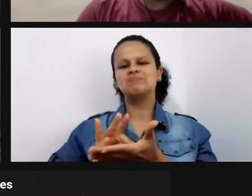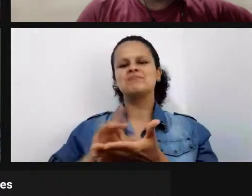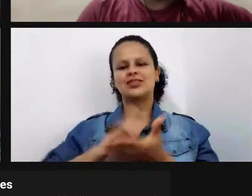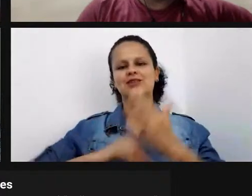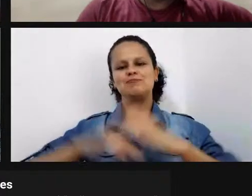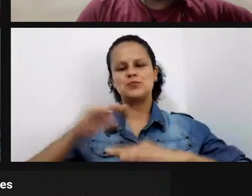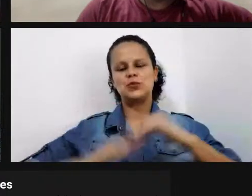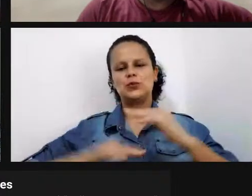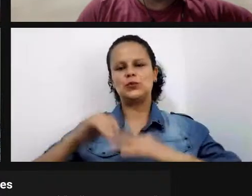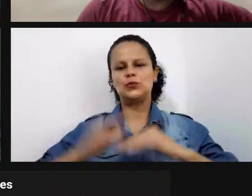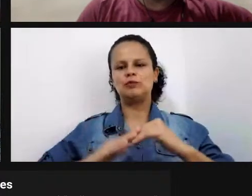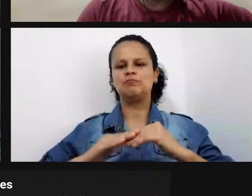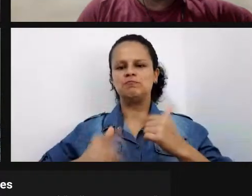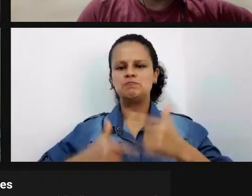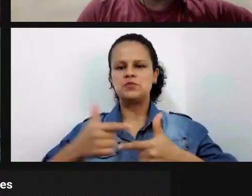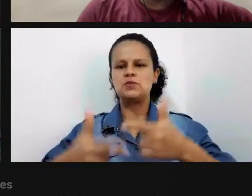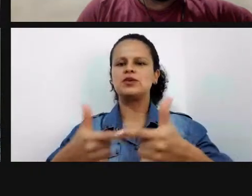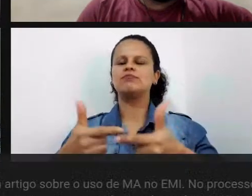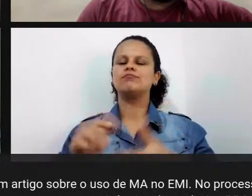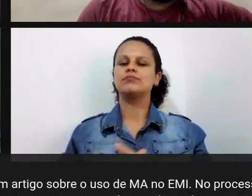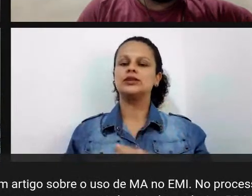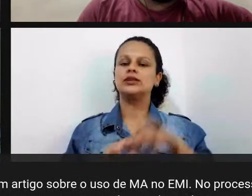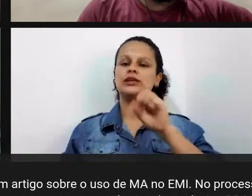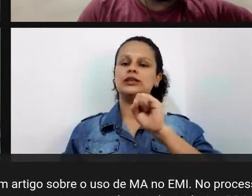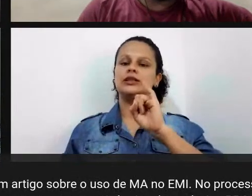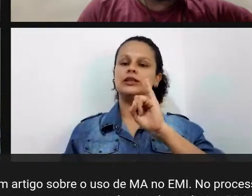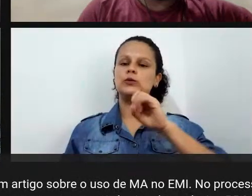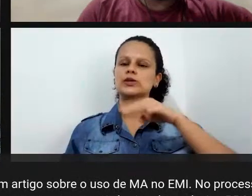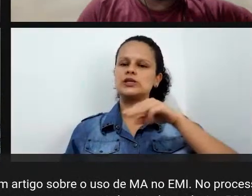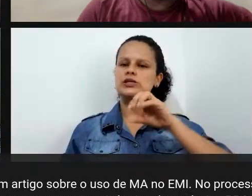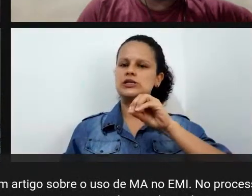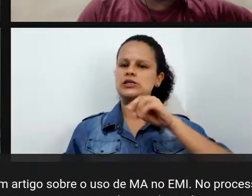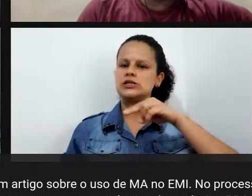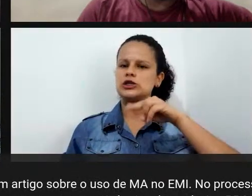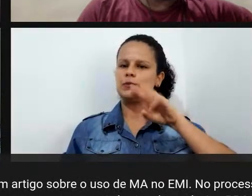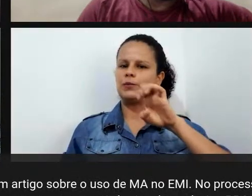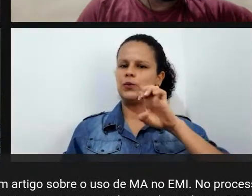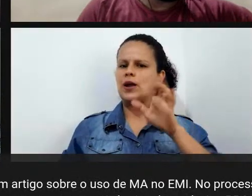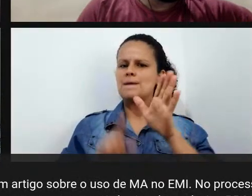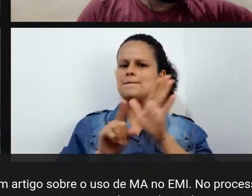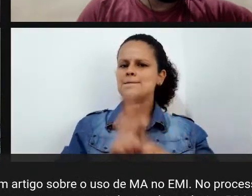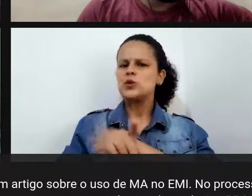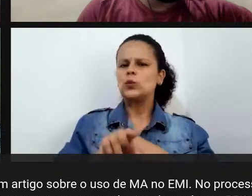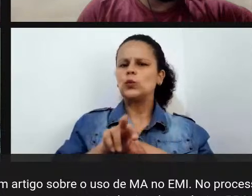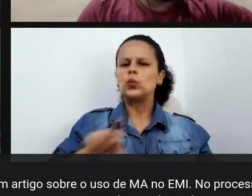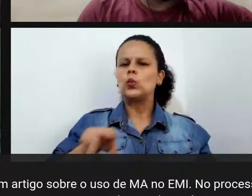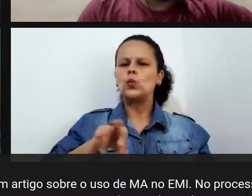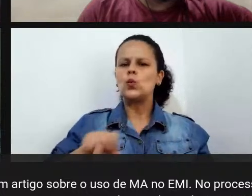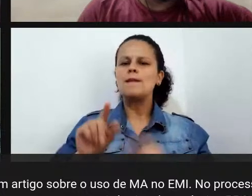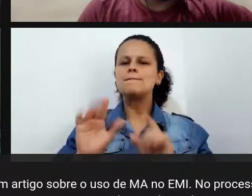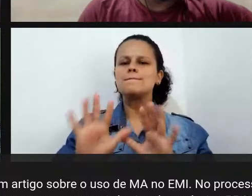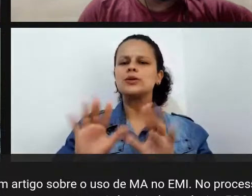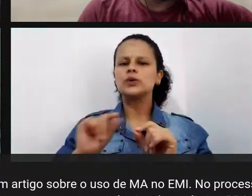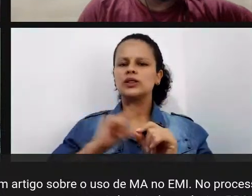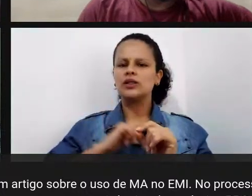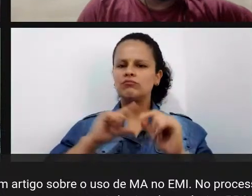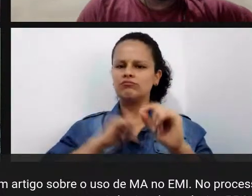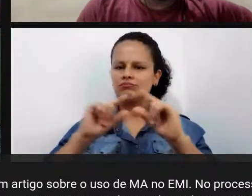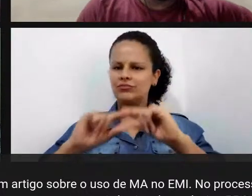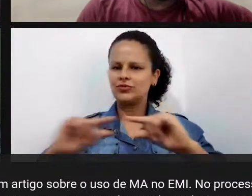Simone ela não está fazendo uma pergunta mas tem uma tem uma frase uma uma